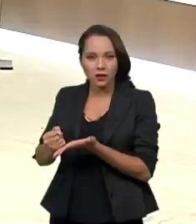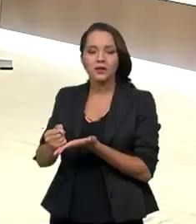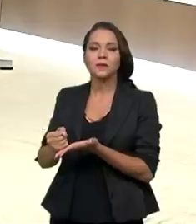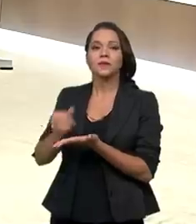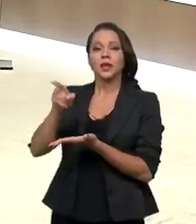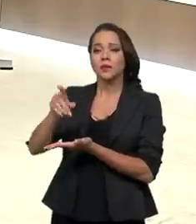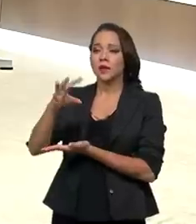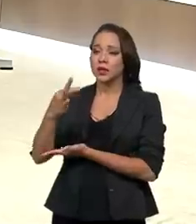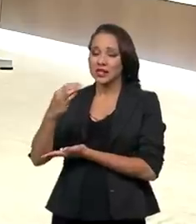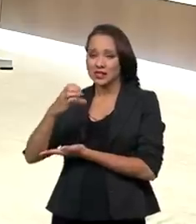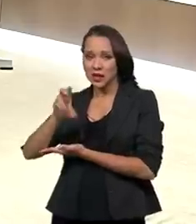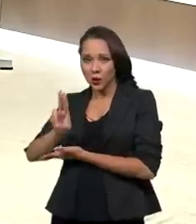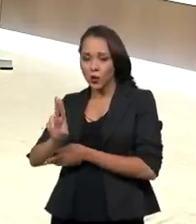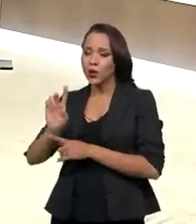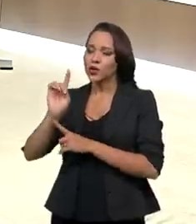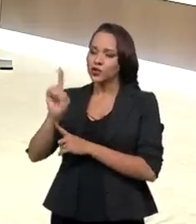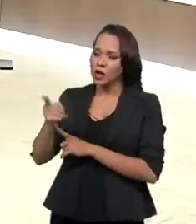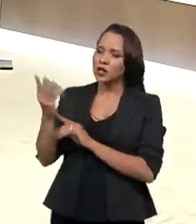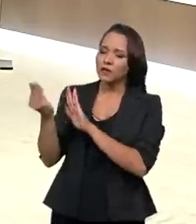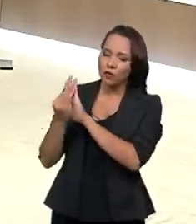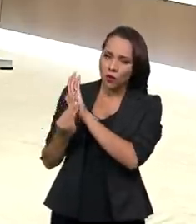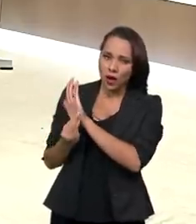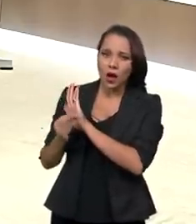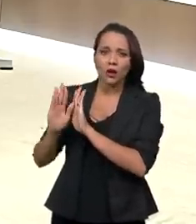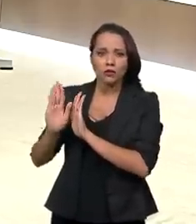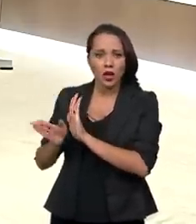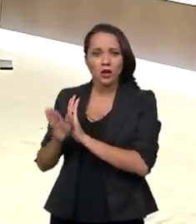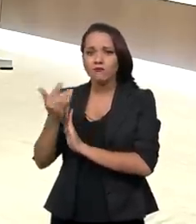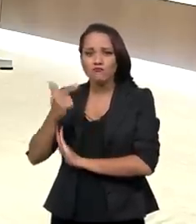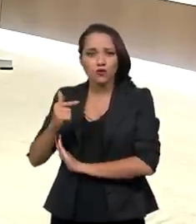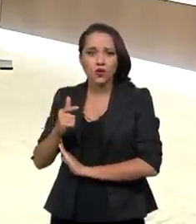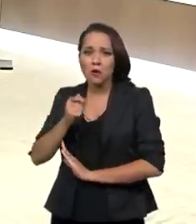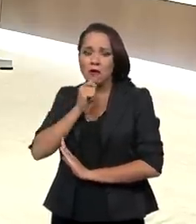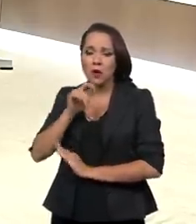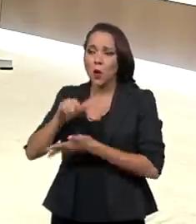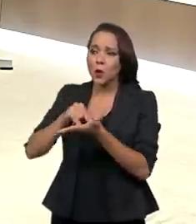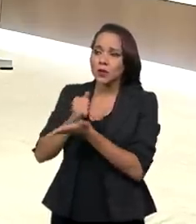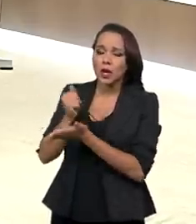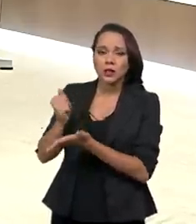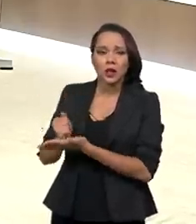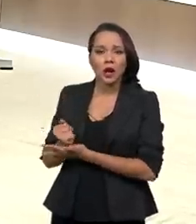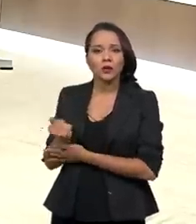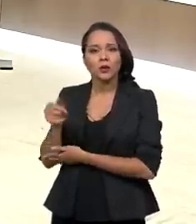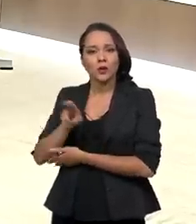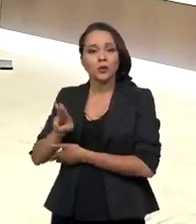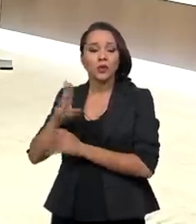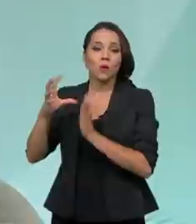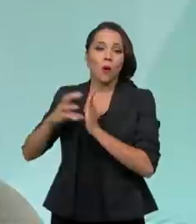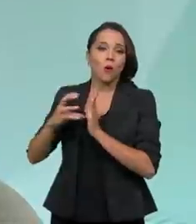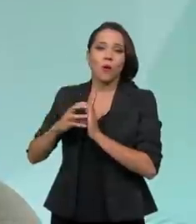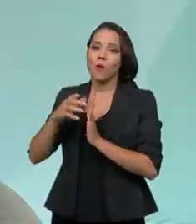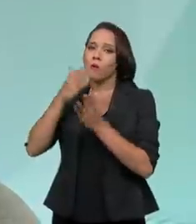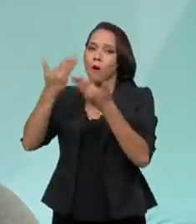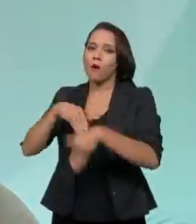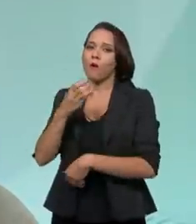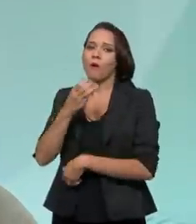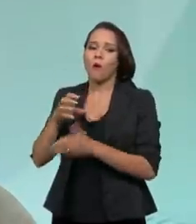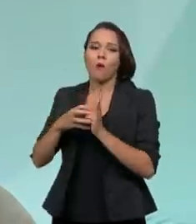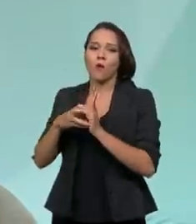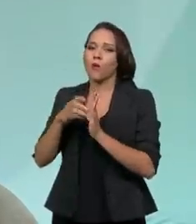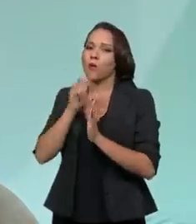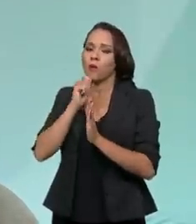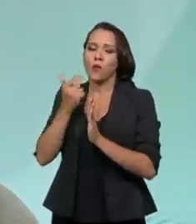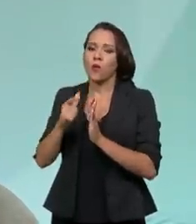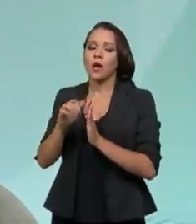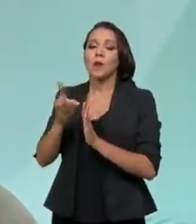Tribunal de Contas da União, estava estabelecido, que não tinham sido contratadas mediante concurso, para a atividade de um plano